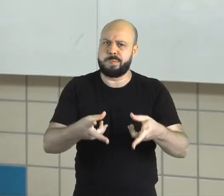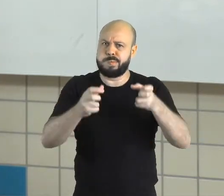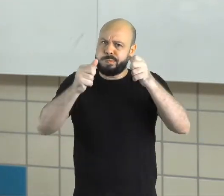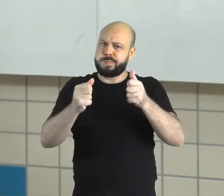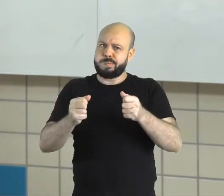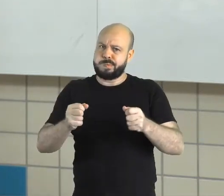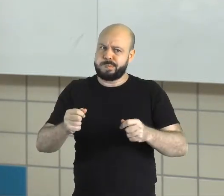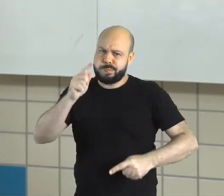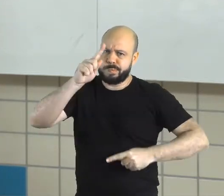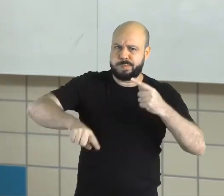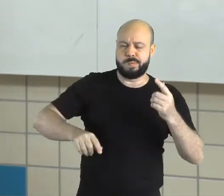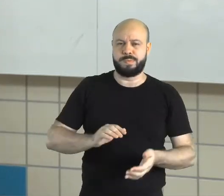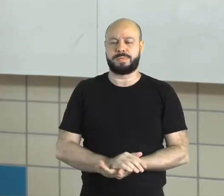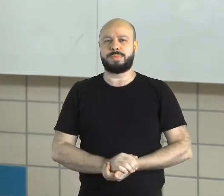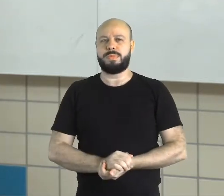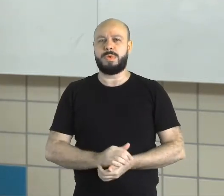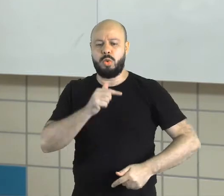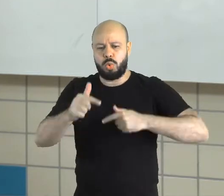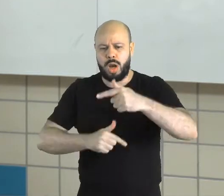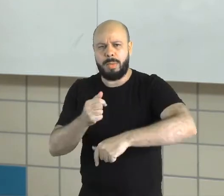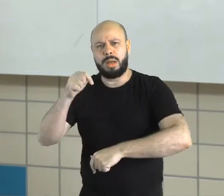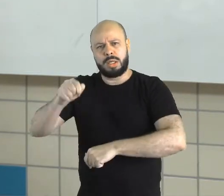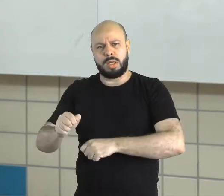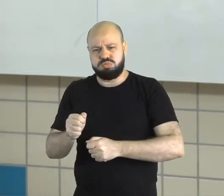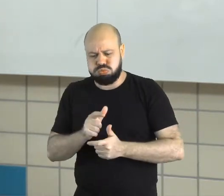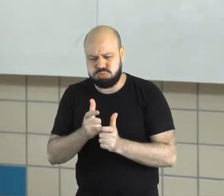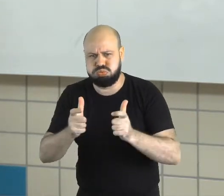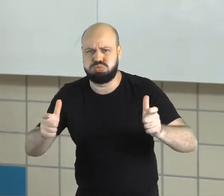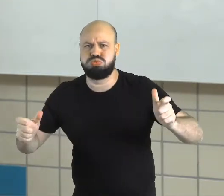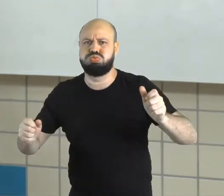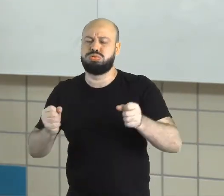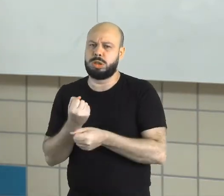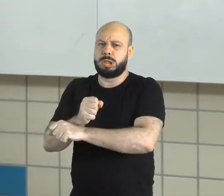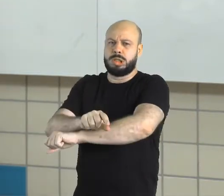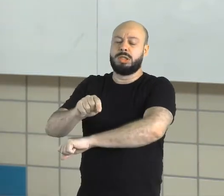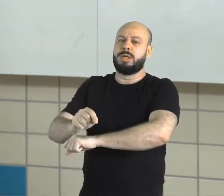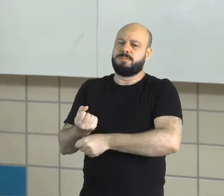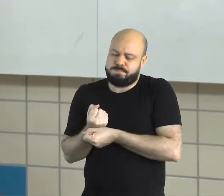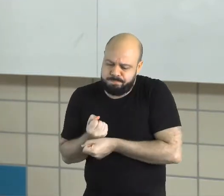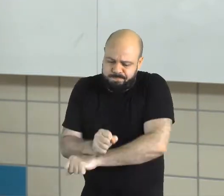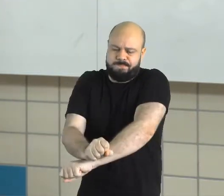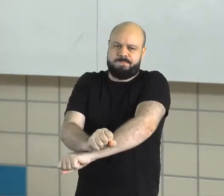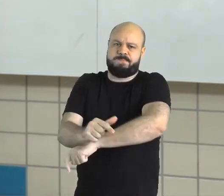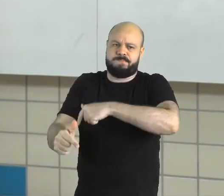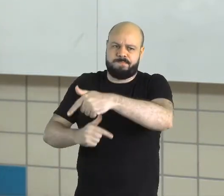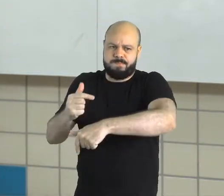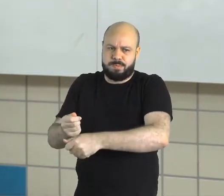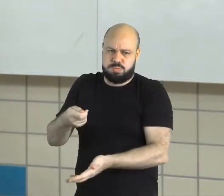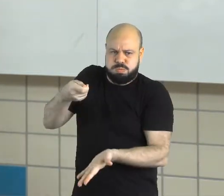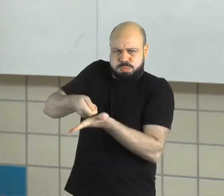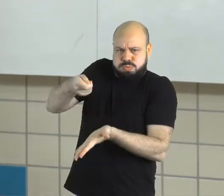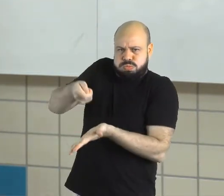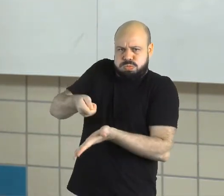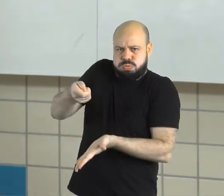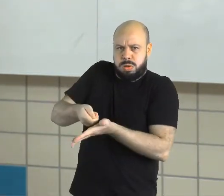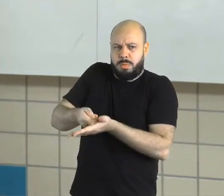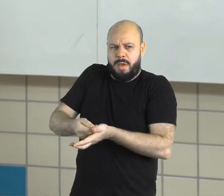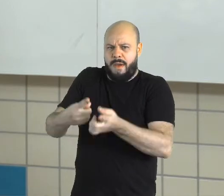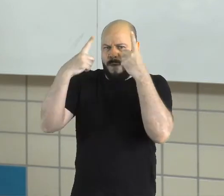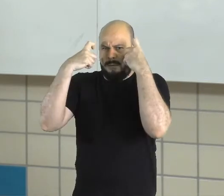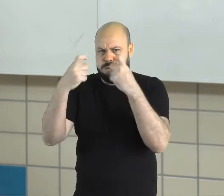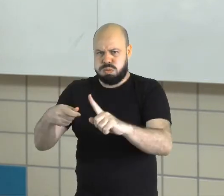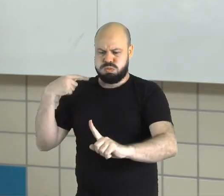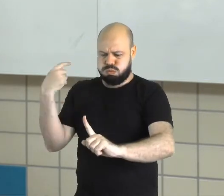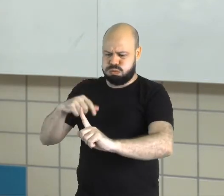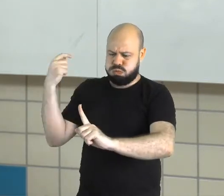trabalho escravo que foi amplamente utilizado aqui no Brasil, né? Foi um trabalho forçado, né? Um trabalho utilizando de violências, né? Um trabalho